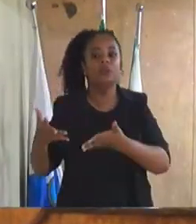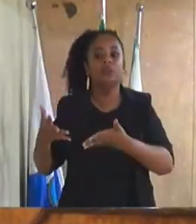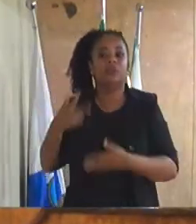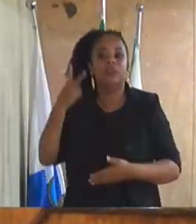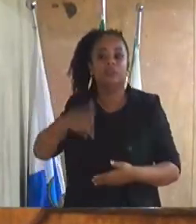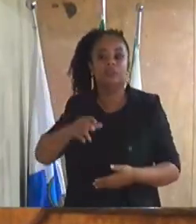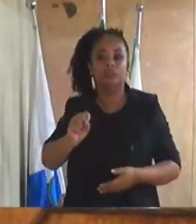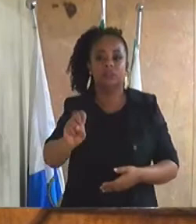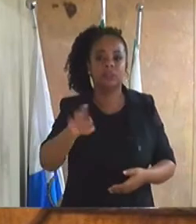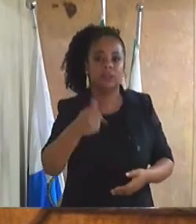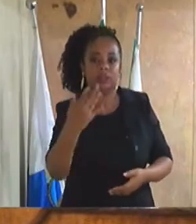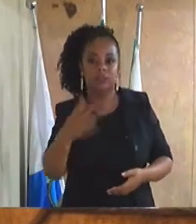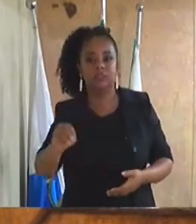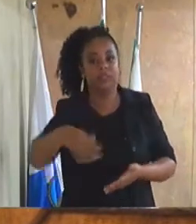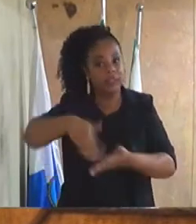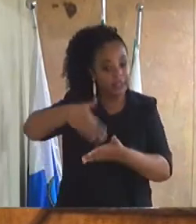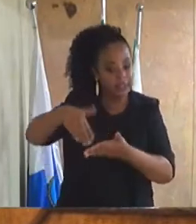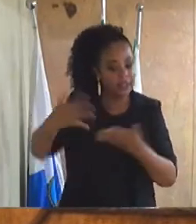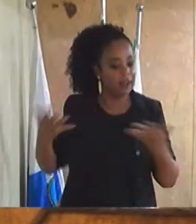secretariar nesse momento